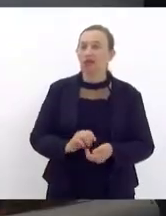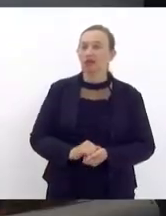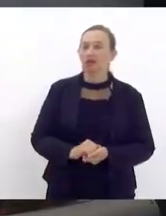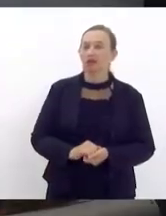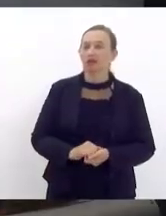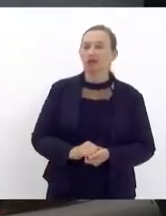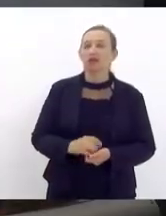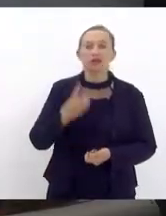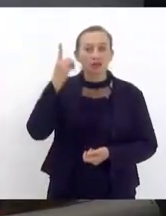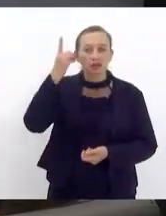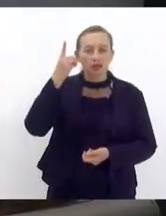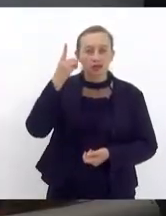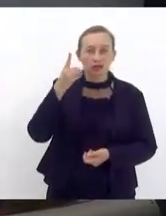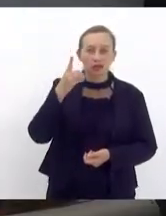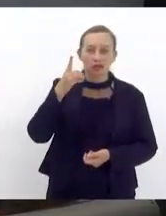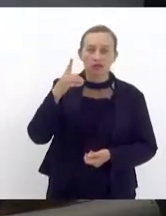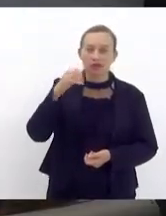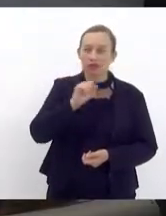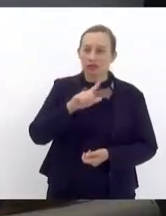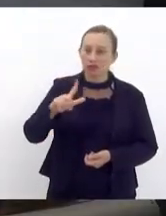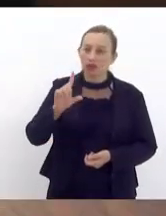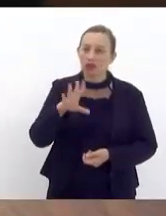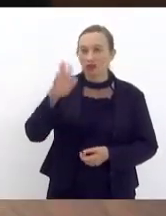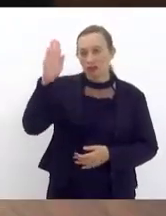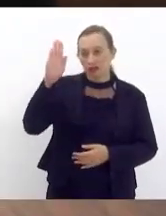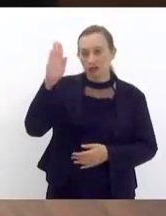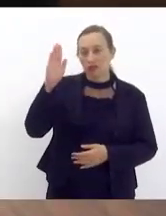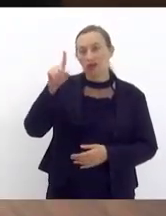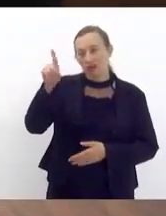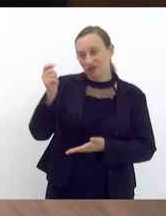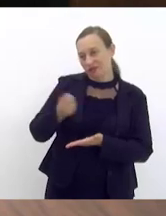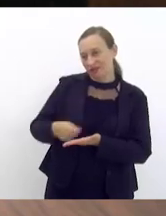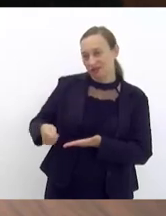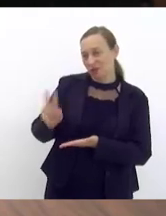Daniel Libreirão é só levantar a mão que eles vão notar ali